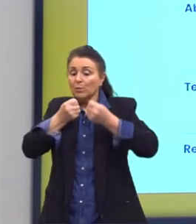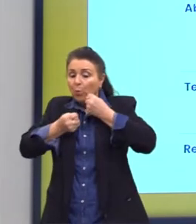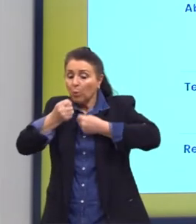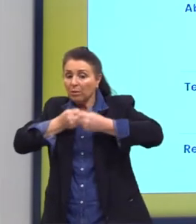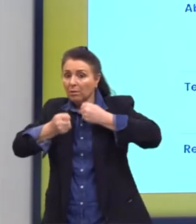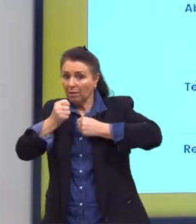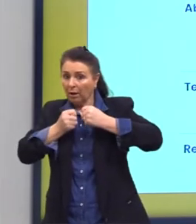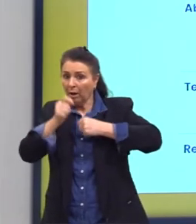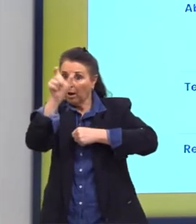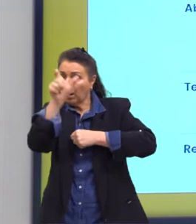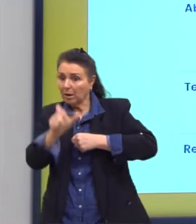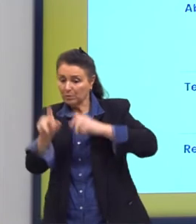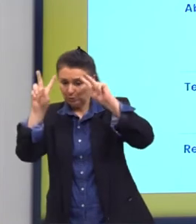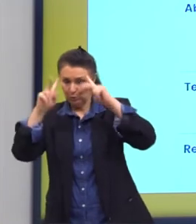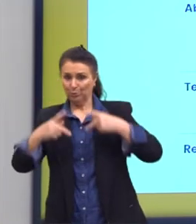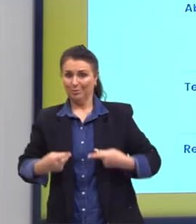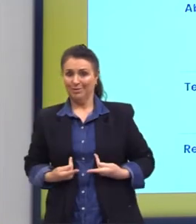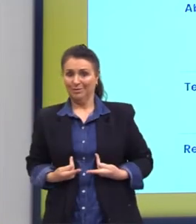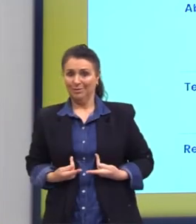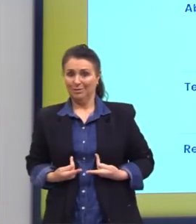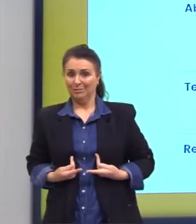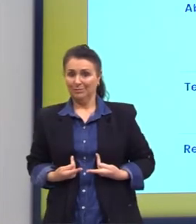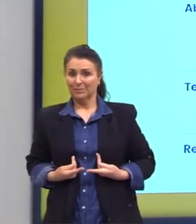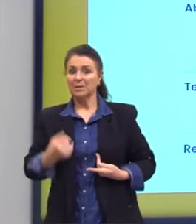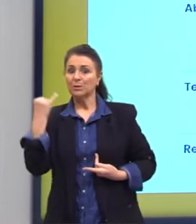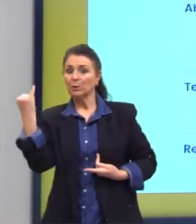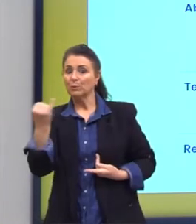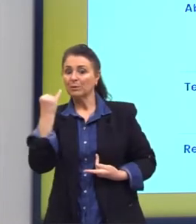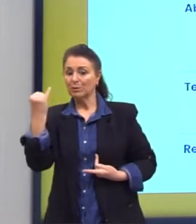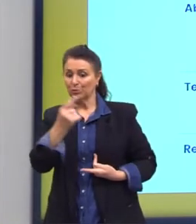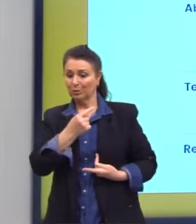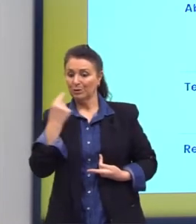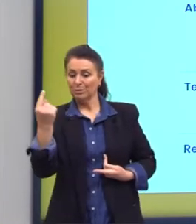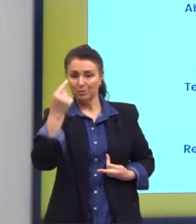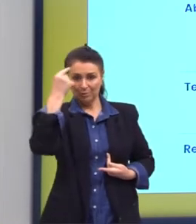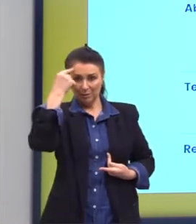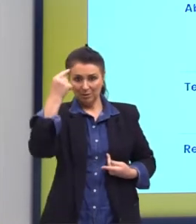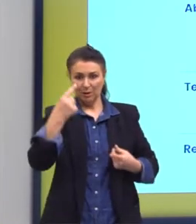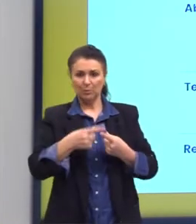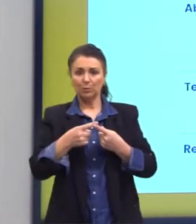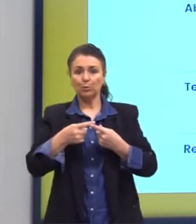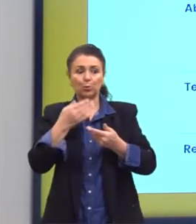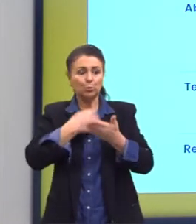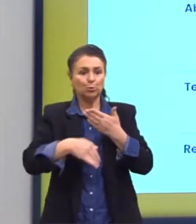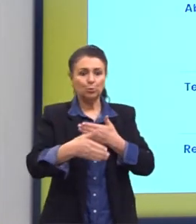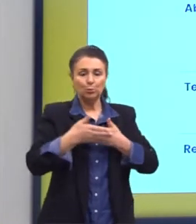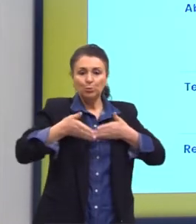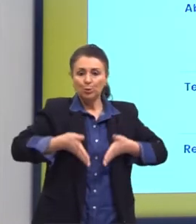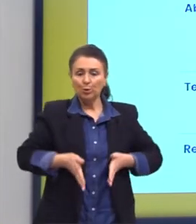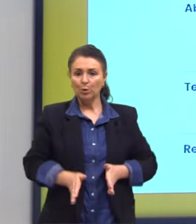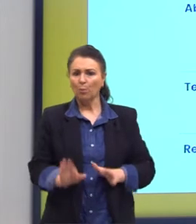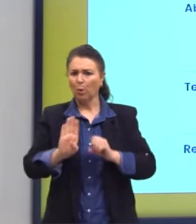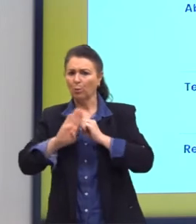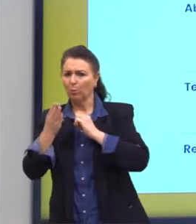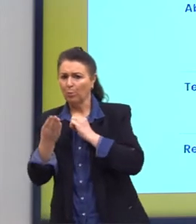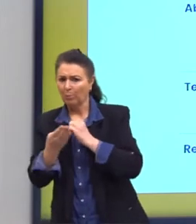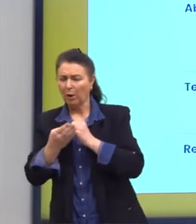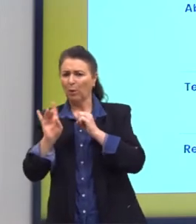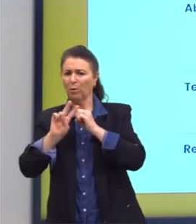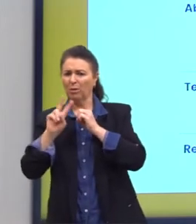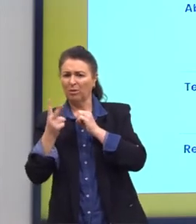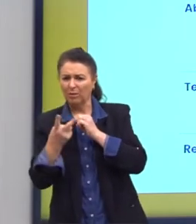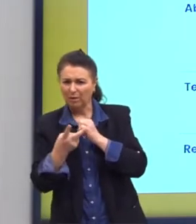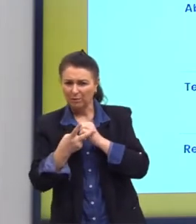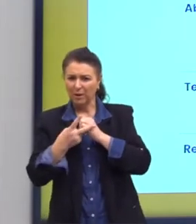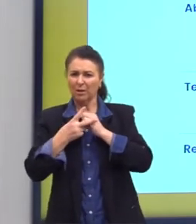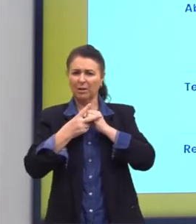ser humano. E isso é muito importante de a gente pensar, porque nem todo mundo que nasce na periferia vai ser um bandido. E